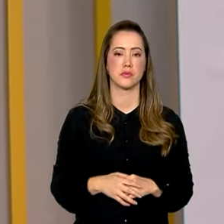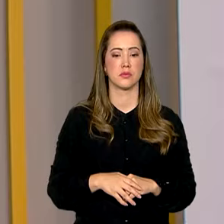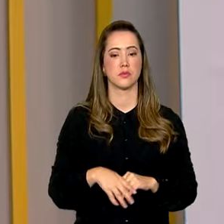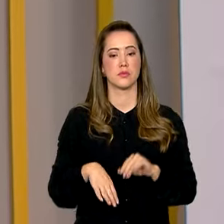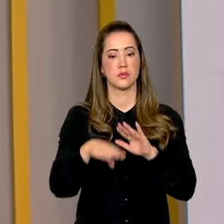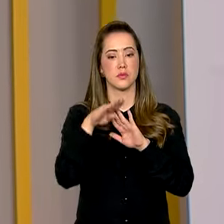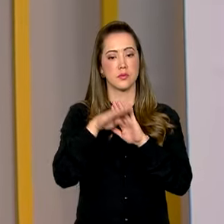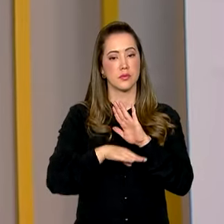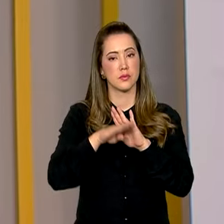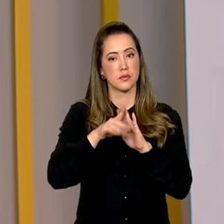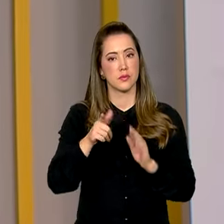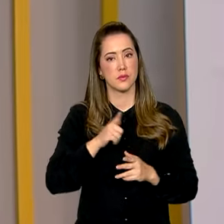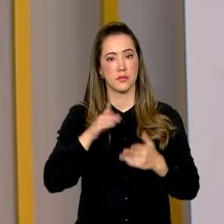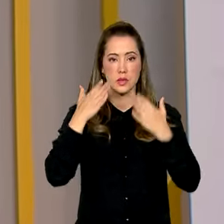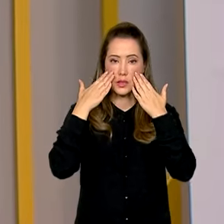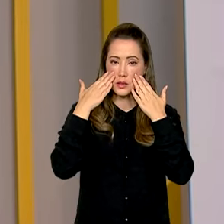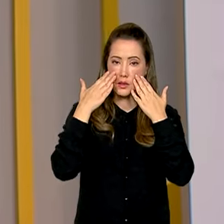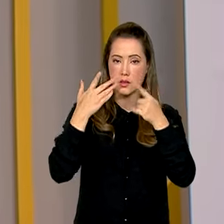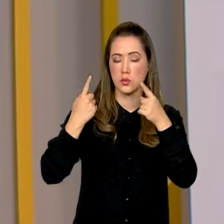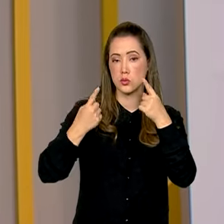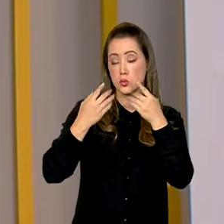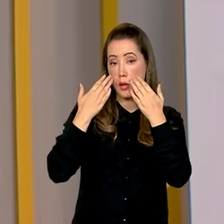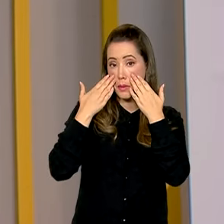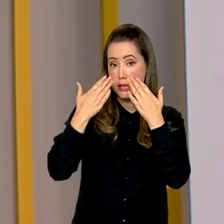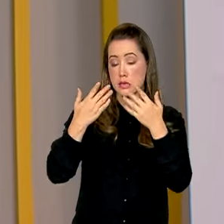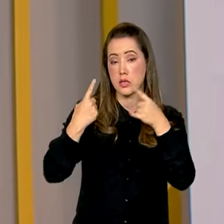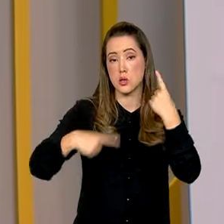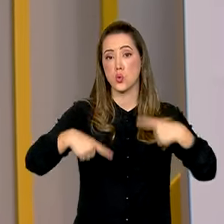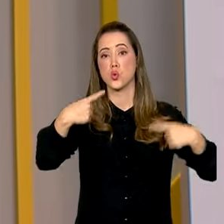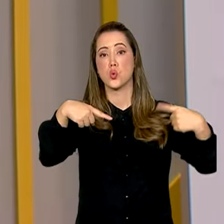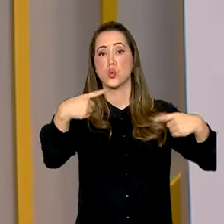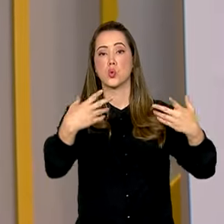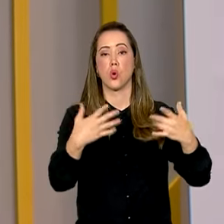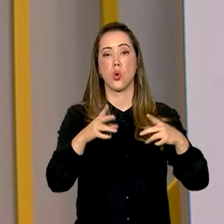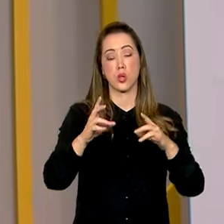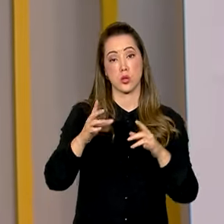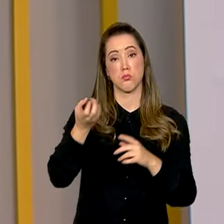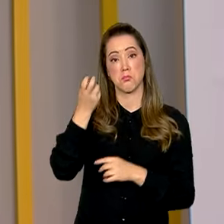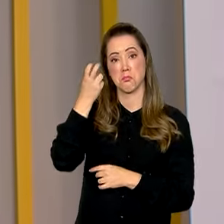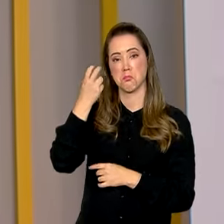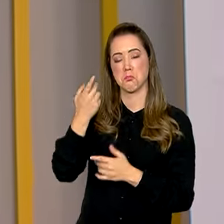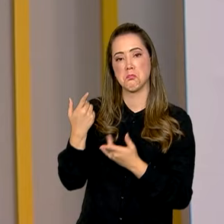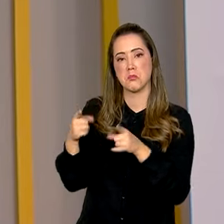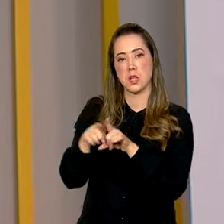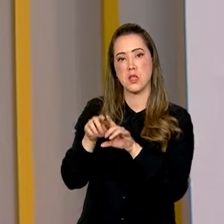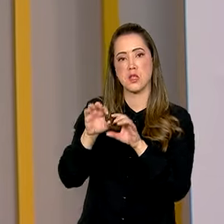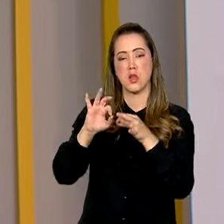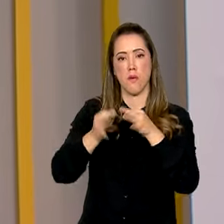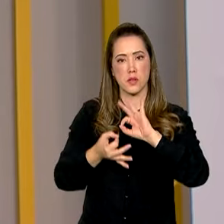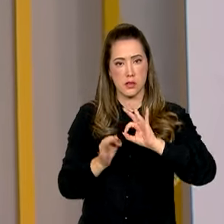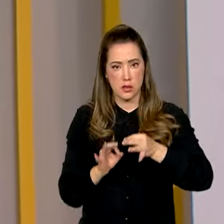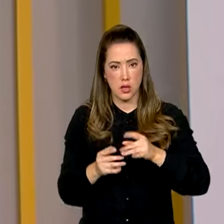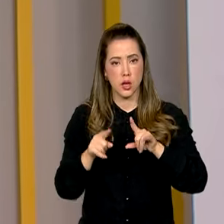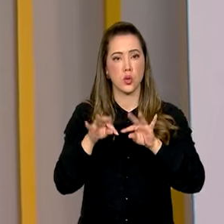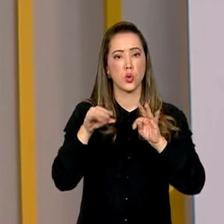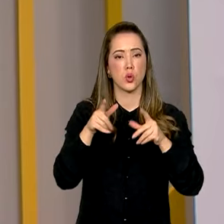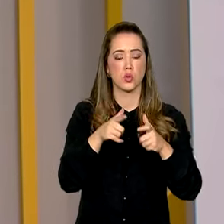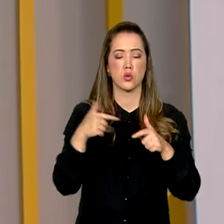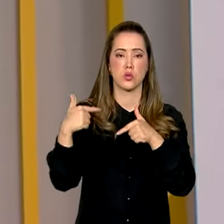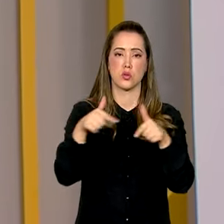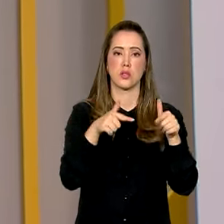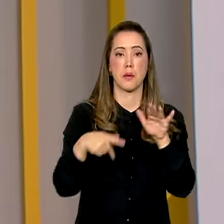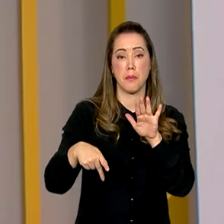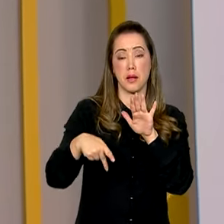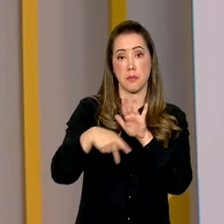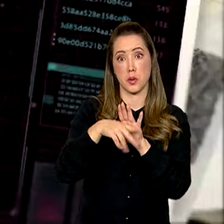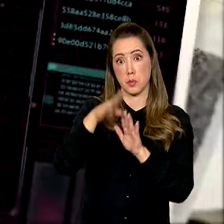programação conta com exposições, debates culturais e oficinas. Todas as atividades são gratuitas e abertas ao